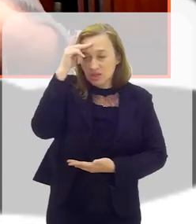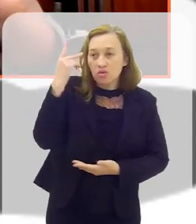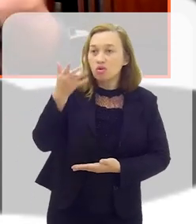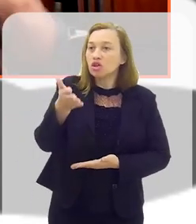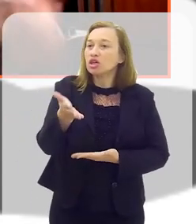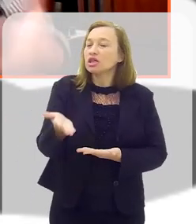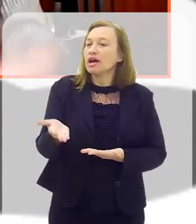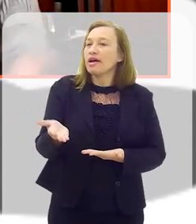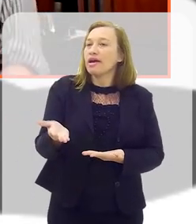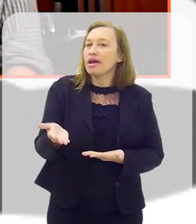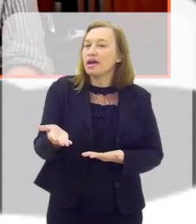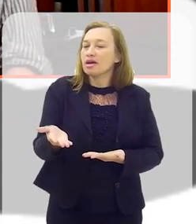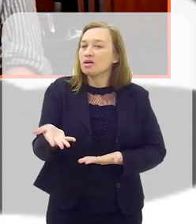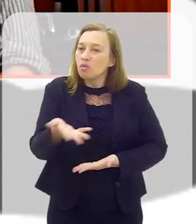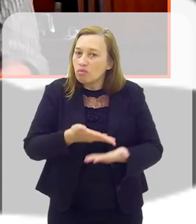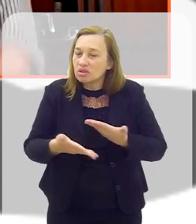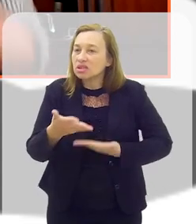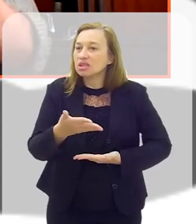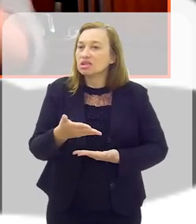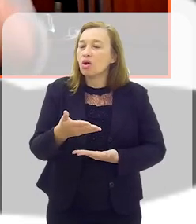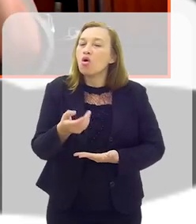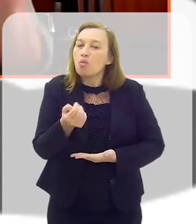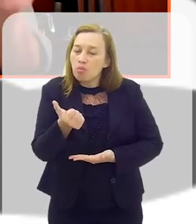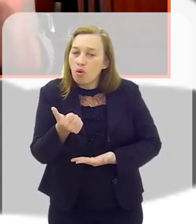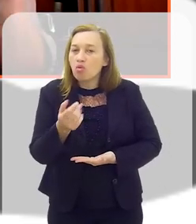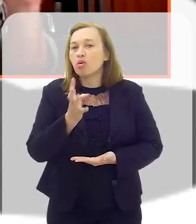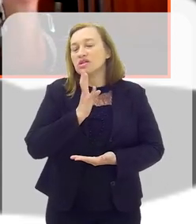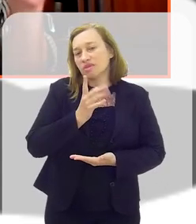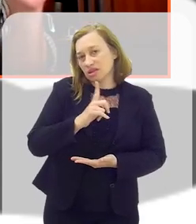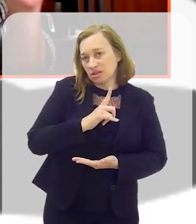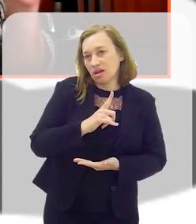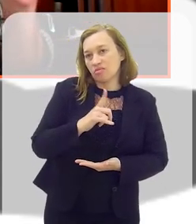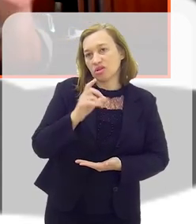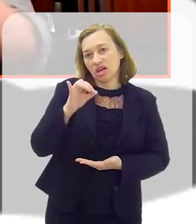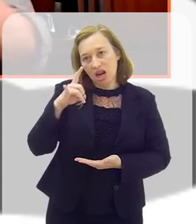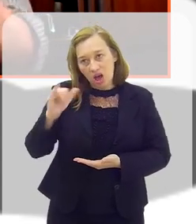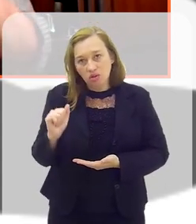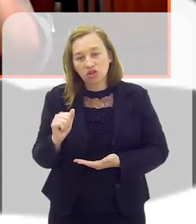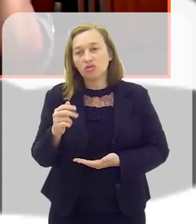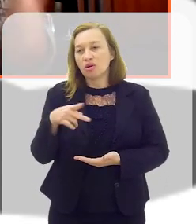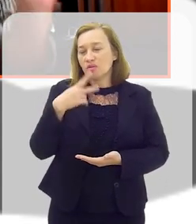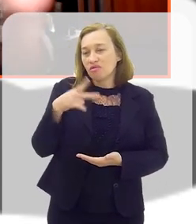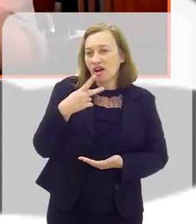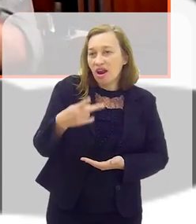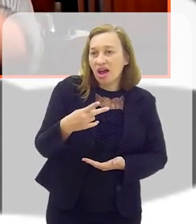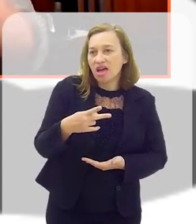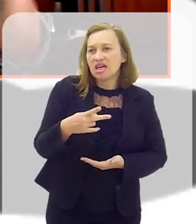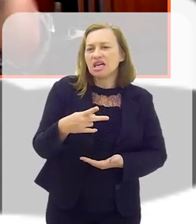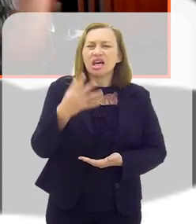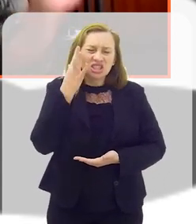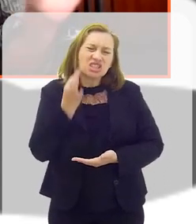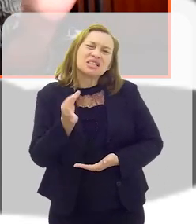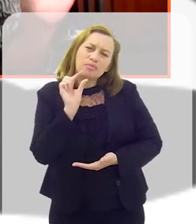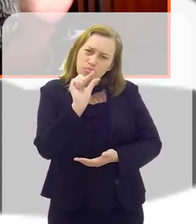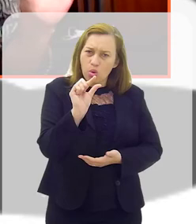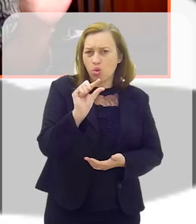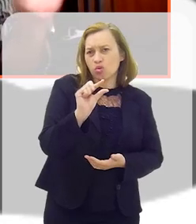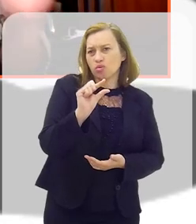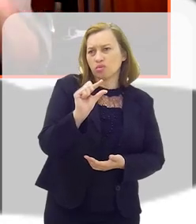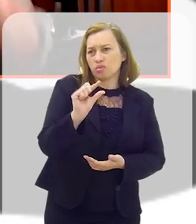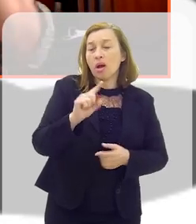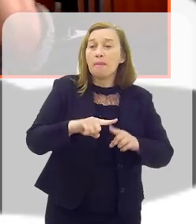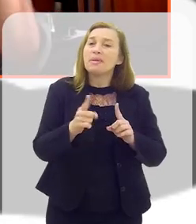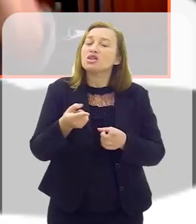gente tem que dividir com as outras pessoas o pouco que a gente sabe, Cláudia. E vamos colocar na nossa cabeça que a gente sabe muito pouco.